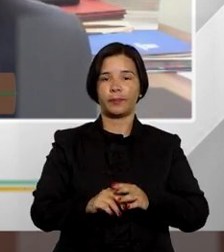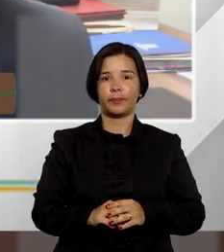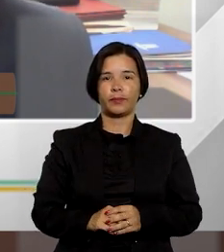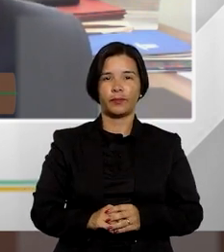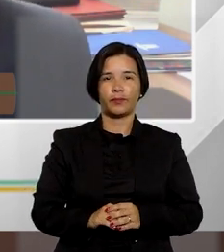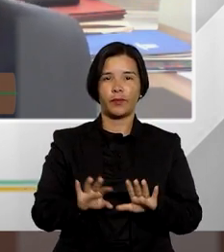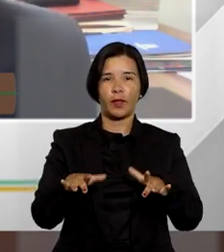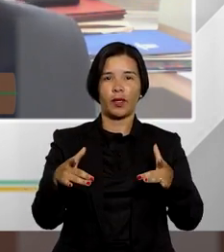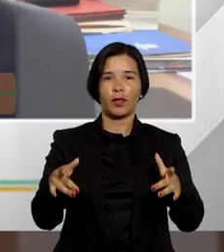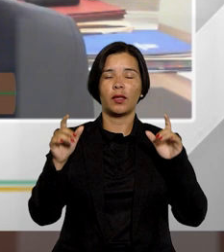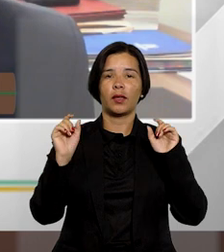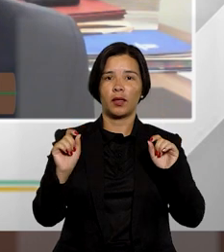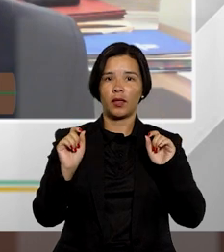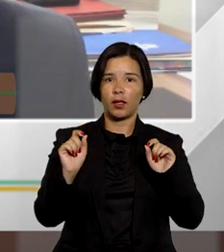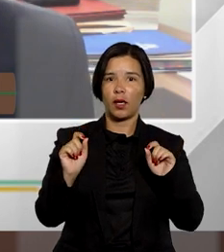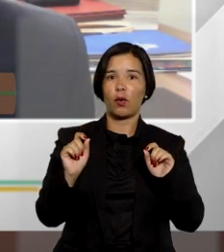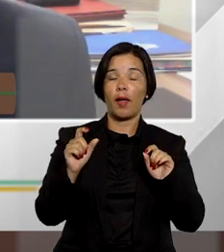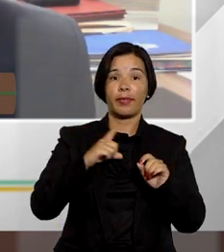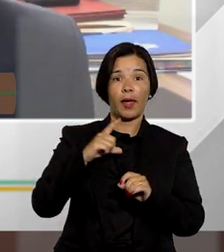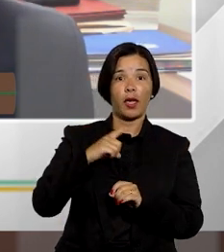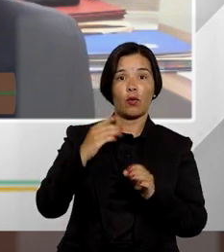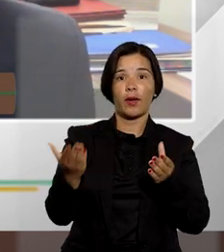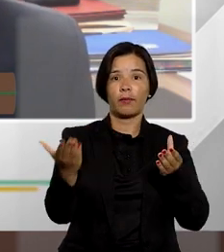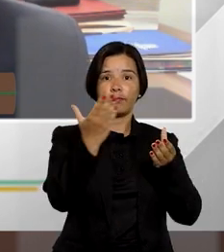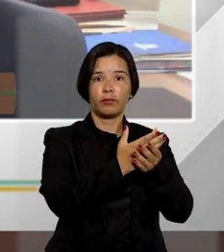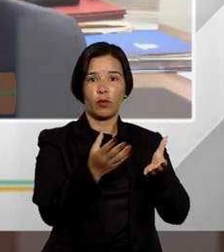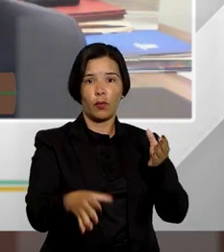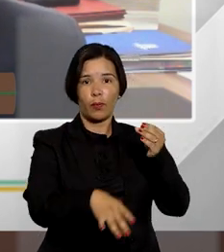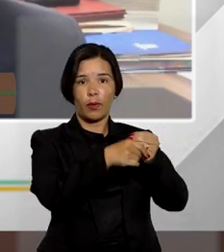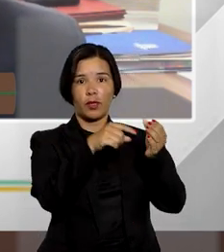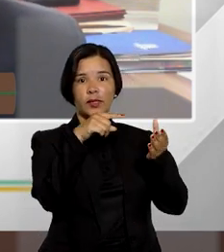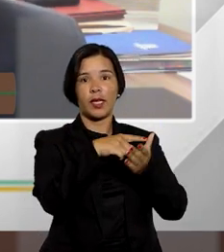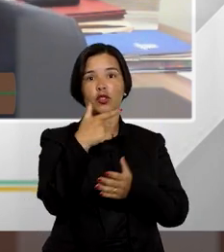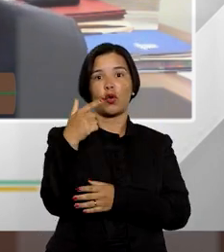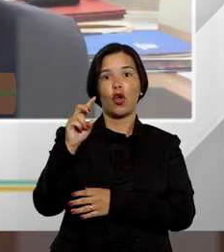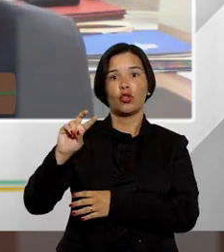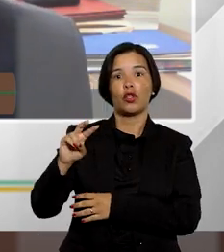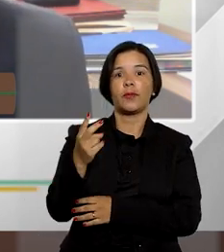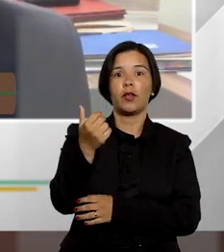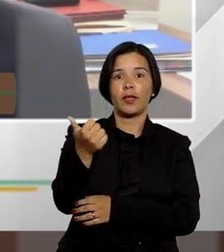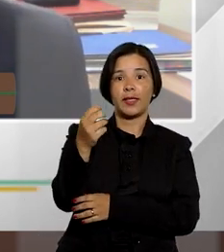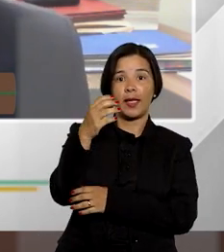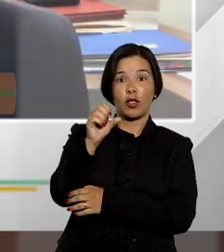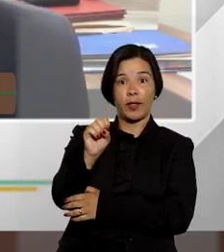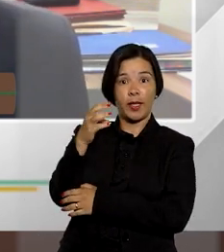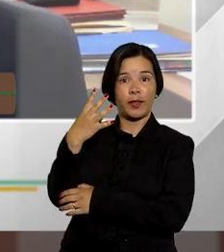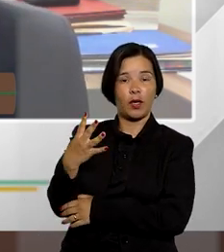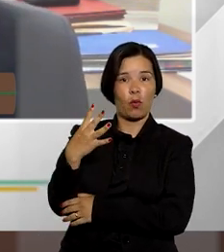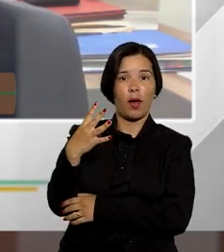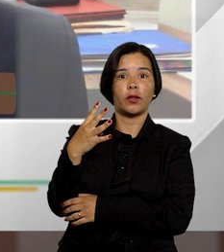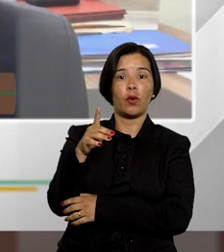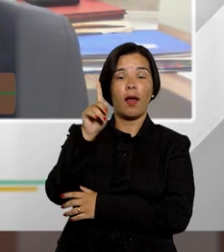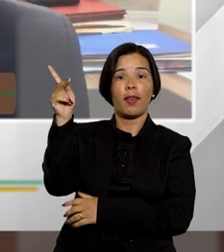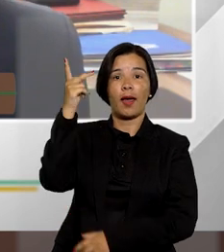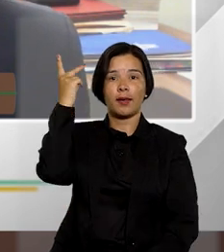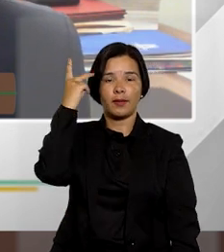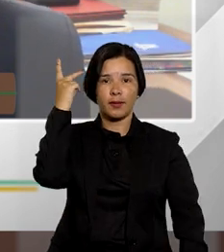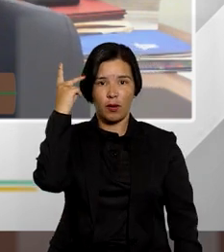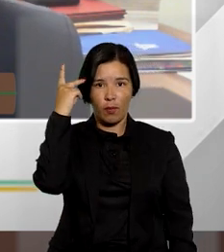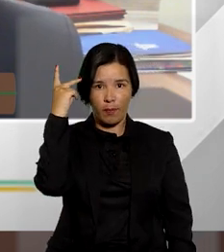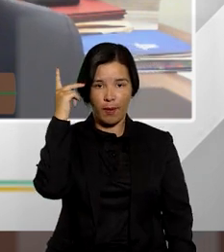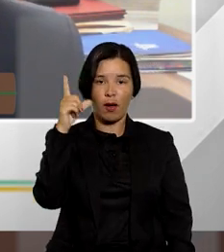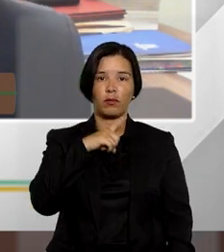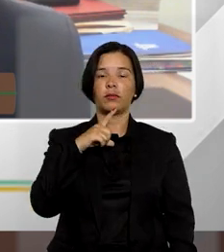provimento isso está aí por exemplo no Aresco 2 milhões 184 233 São Paulo em